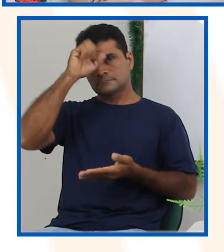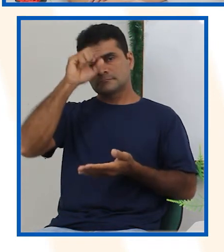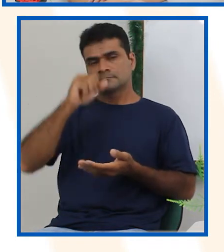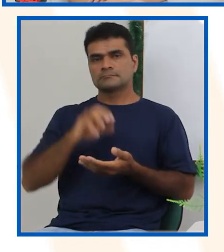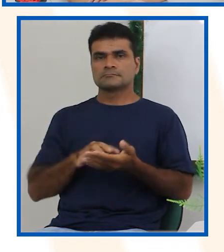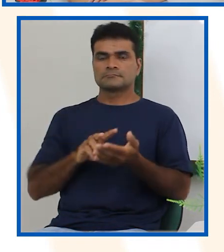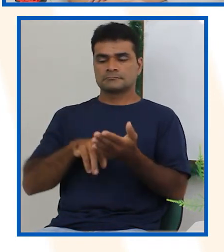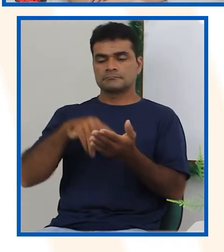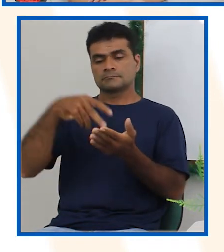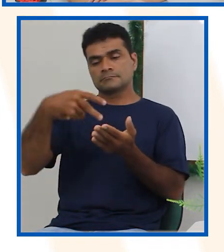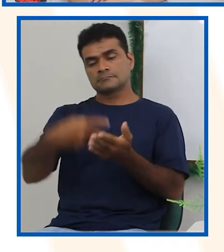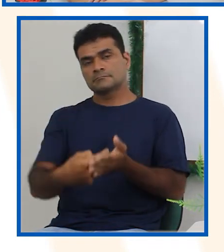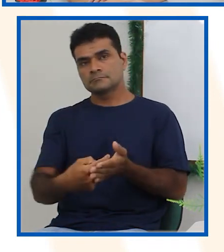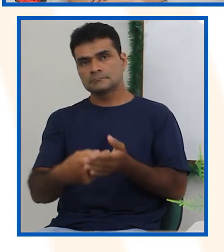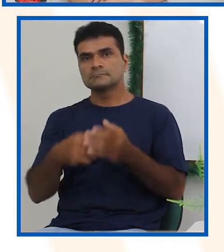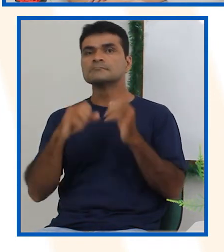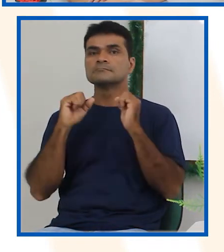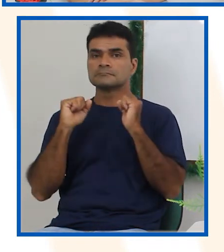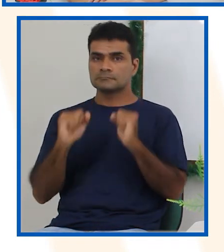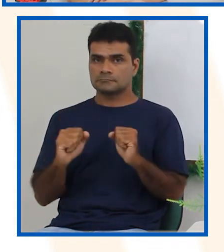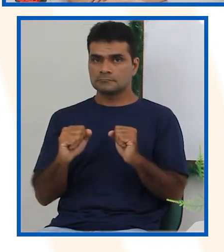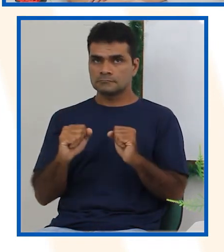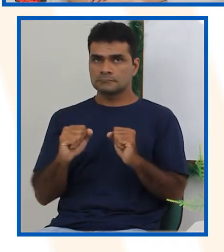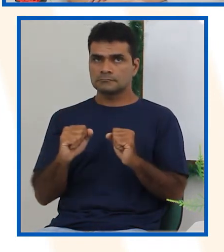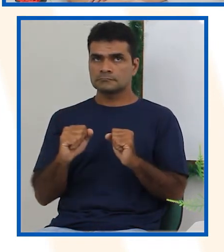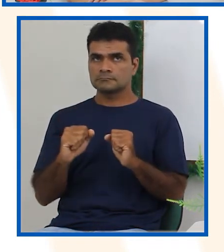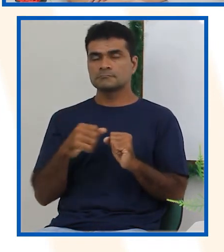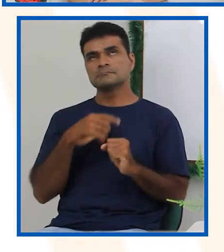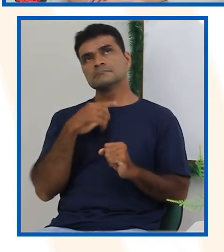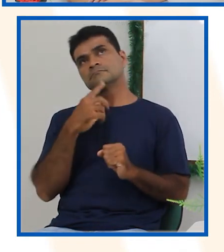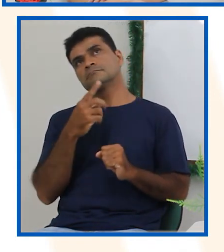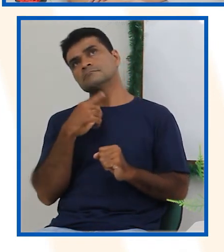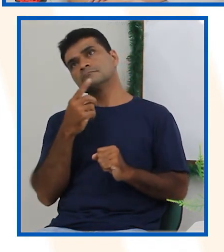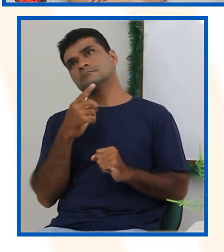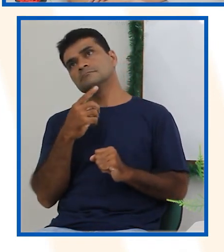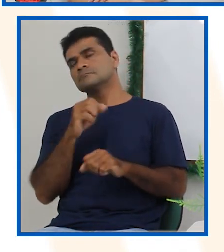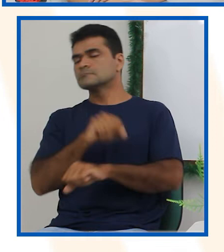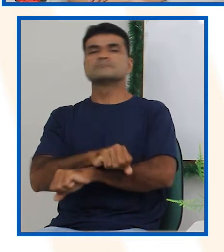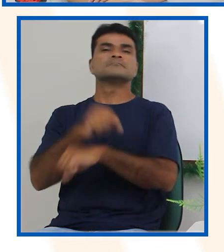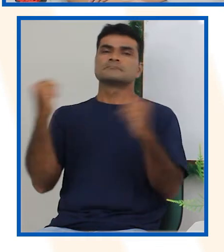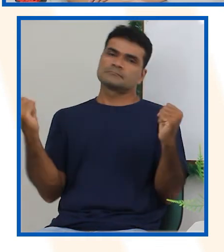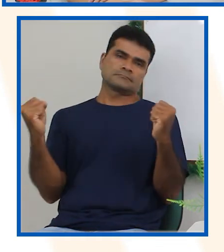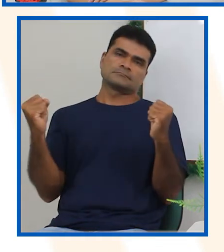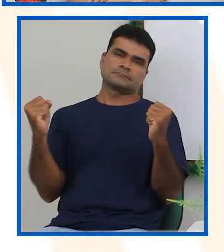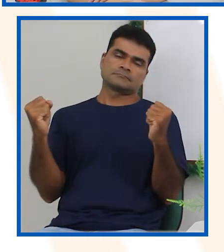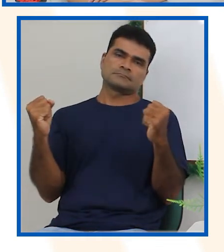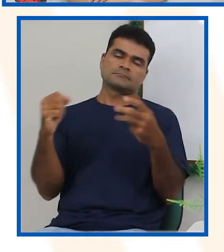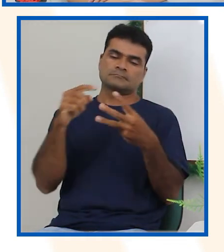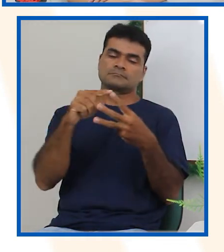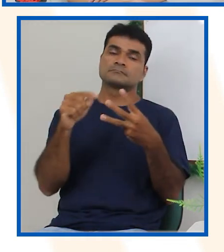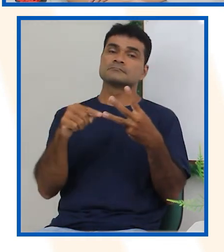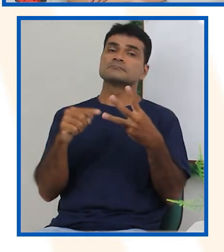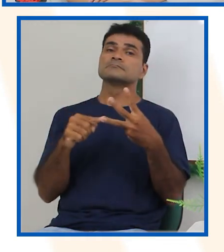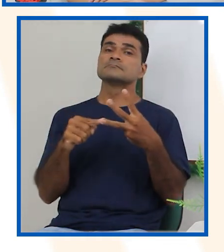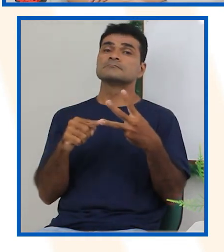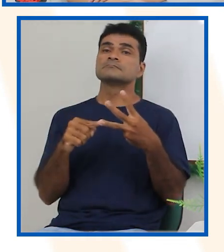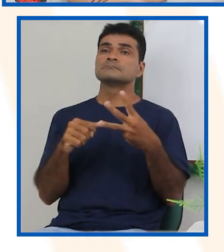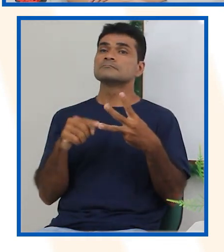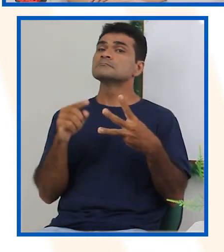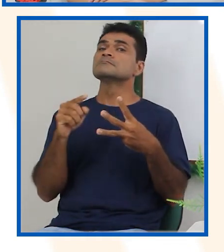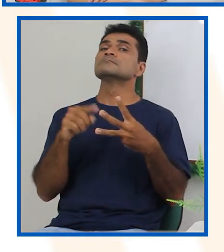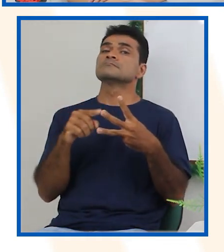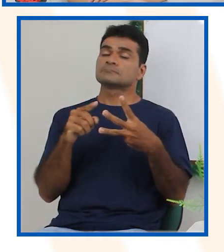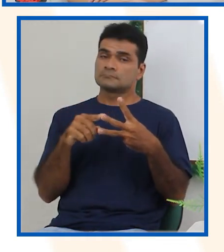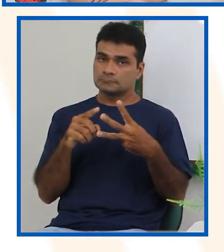Acontecerá com certeza. Talvez aconteça. Ou é impossível acontecer. Talvez